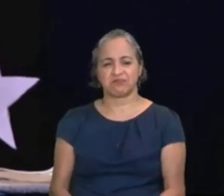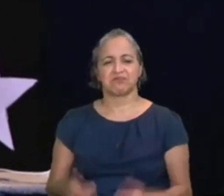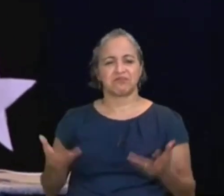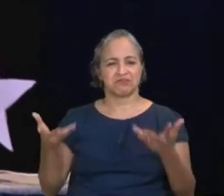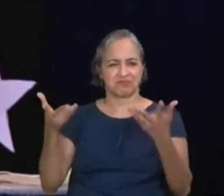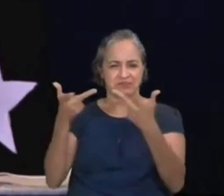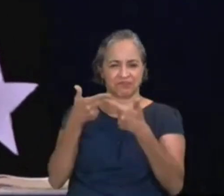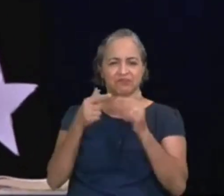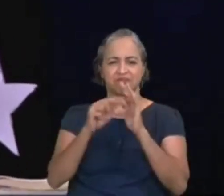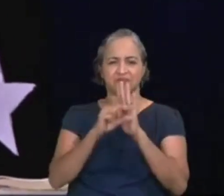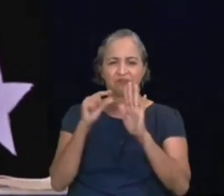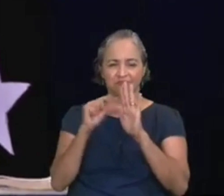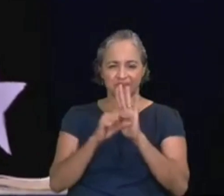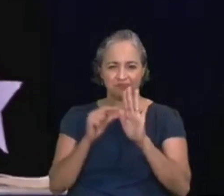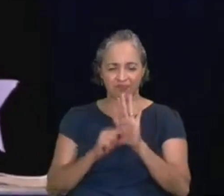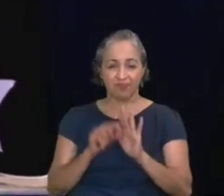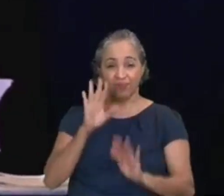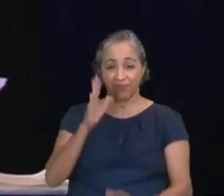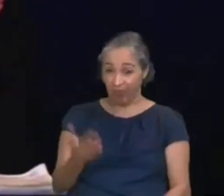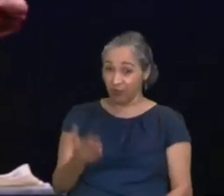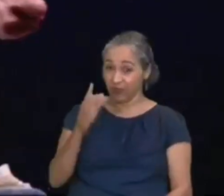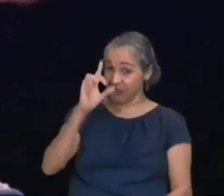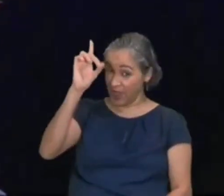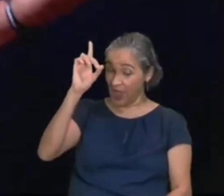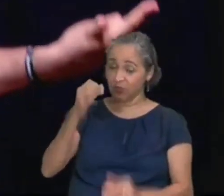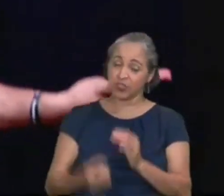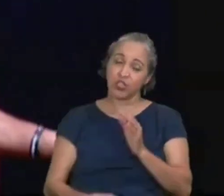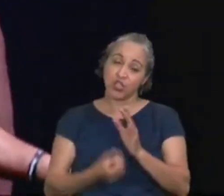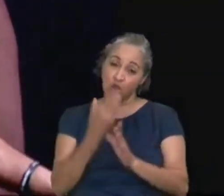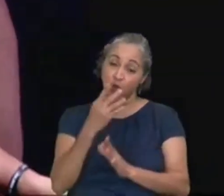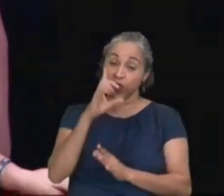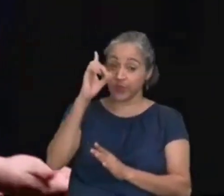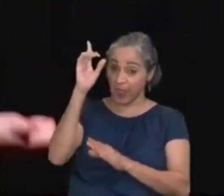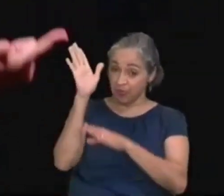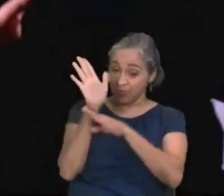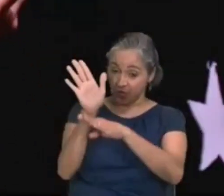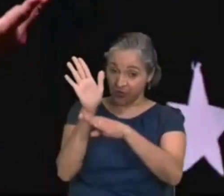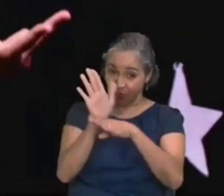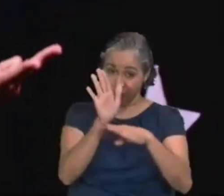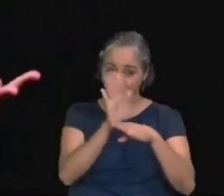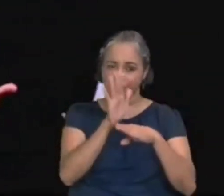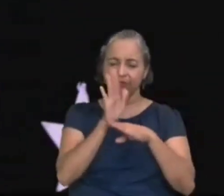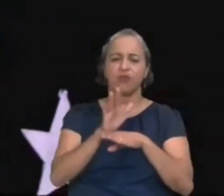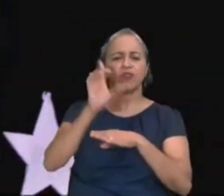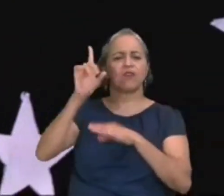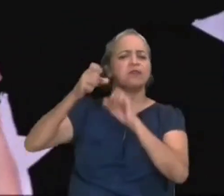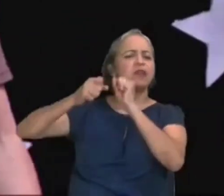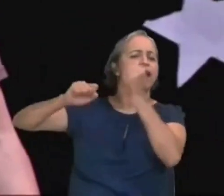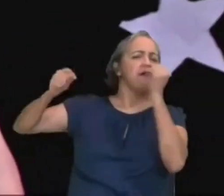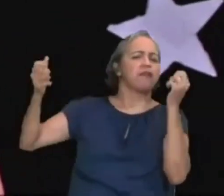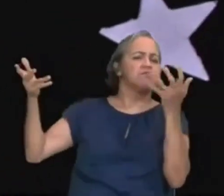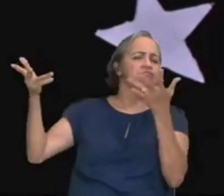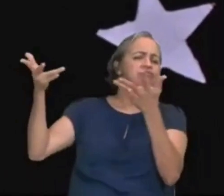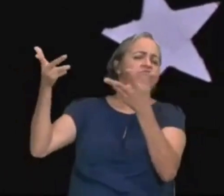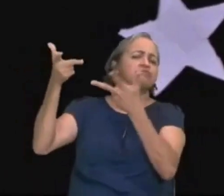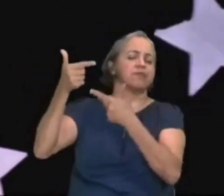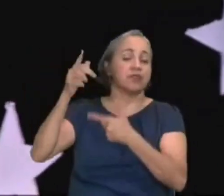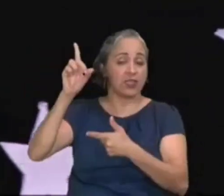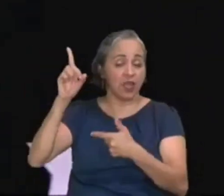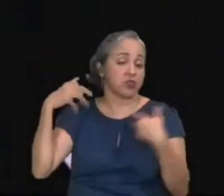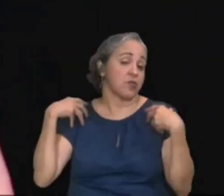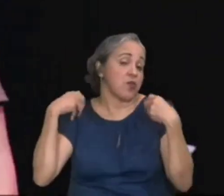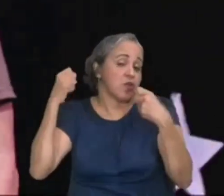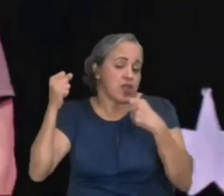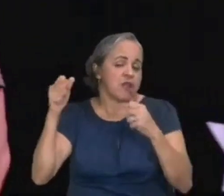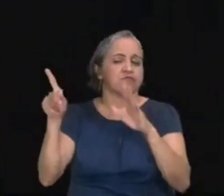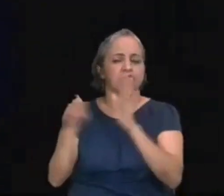então, Deus é criador, Deus é sustentador, Deus é grande, e tem todo o